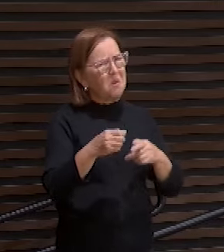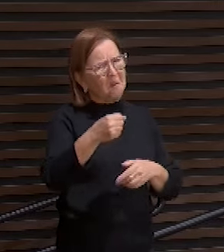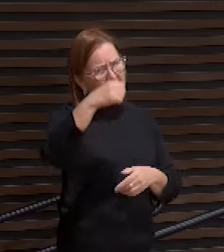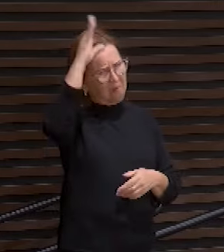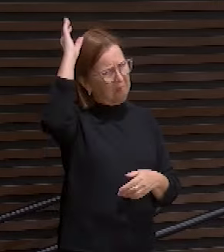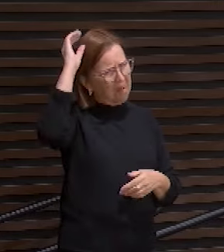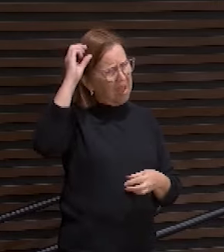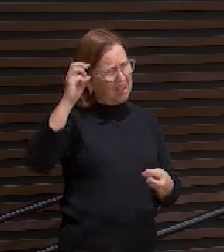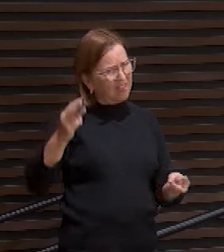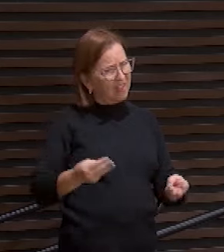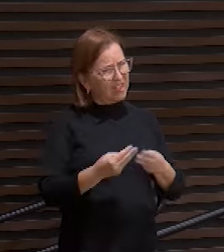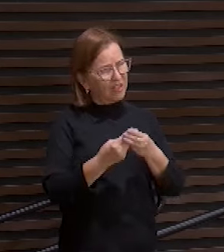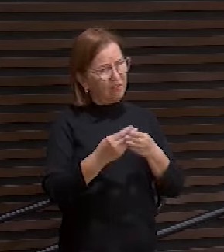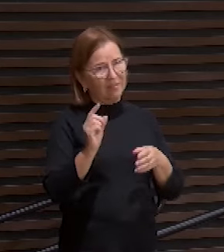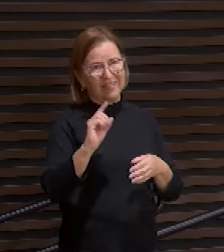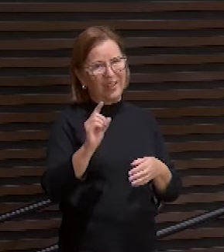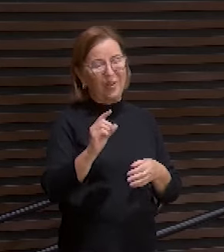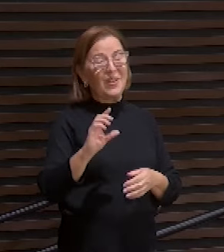foi Deus